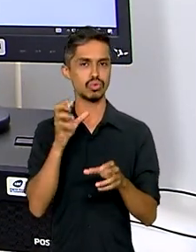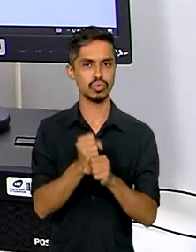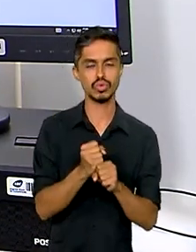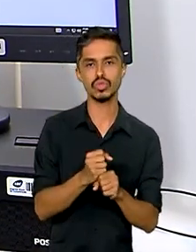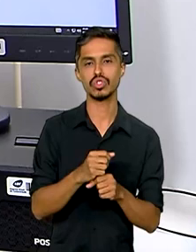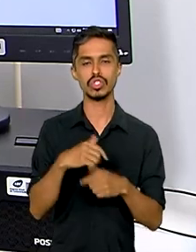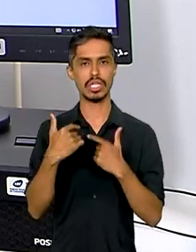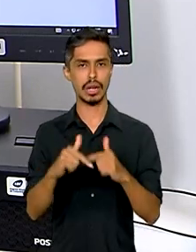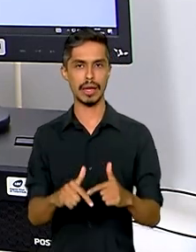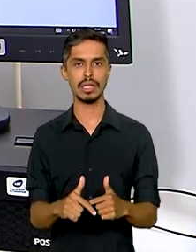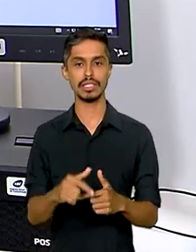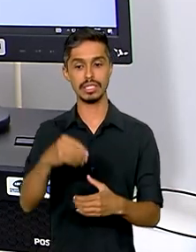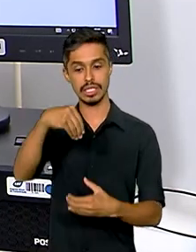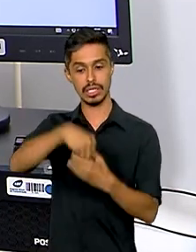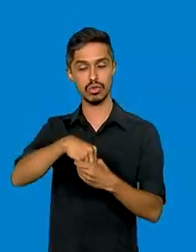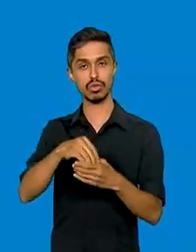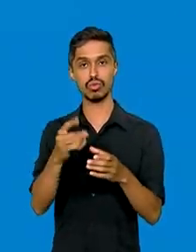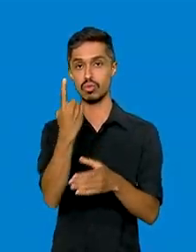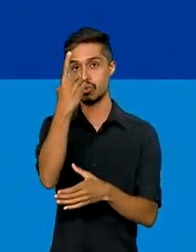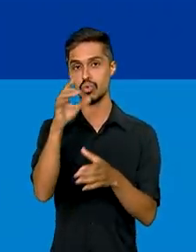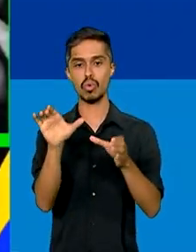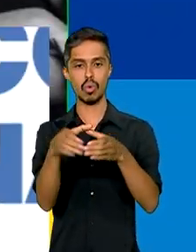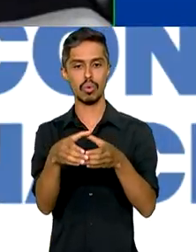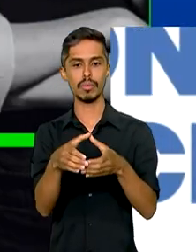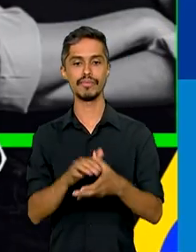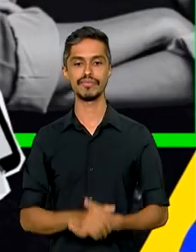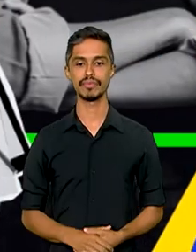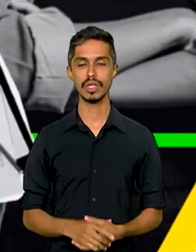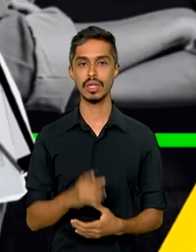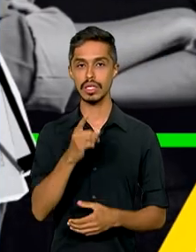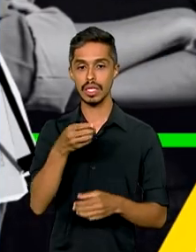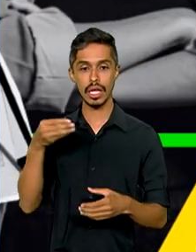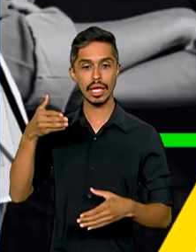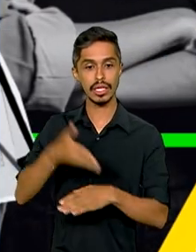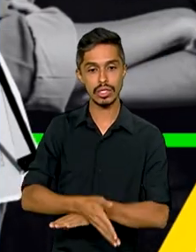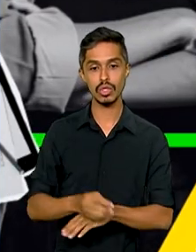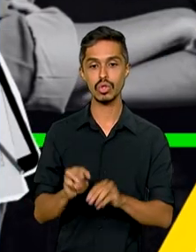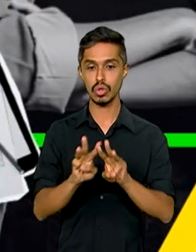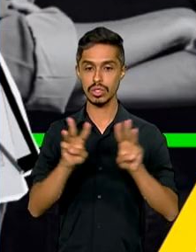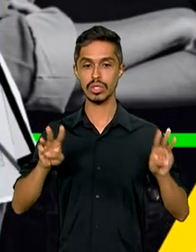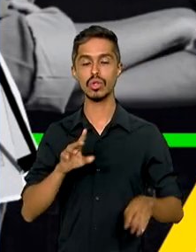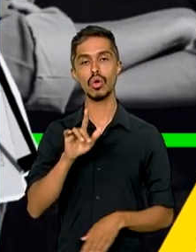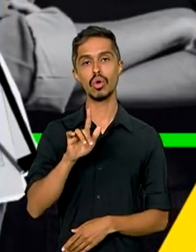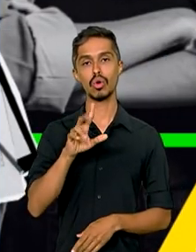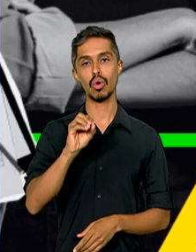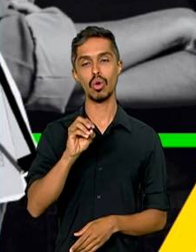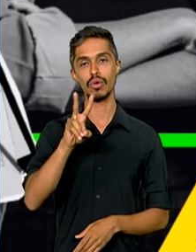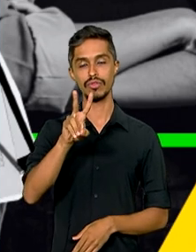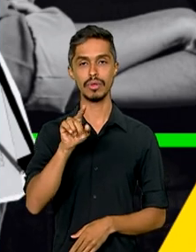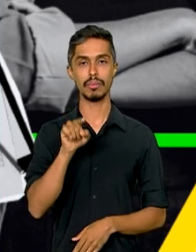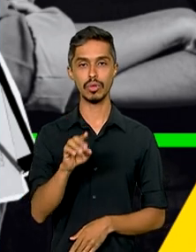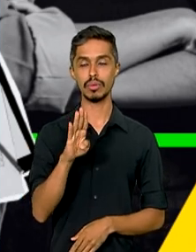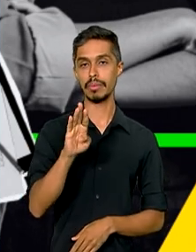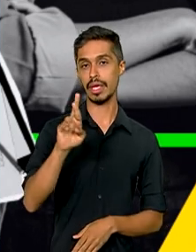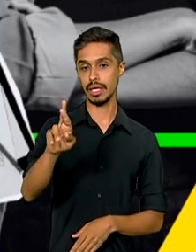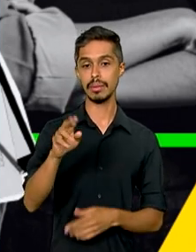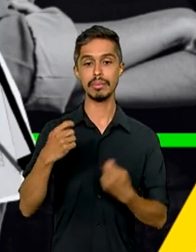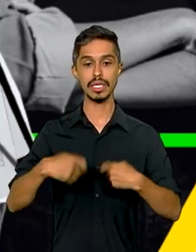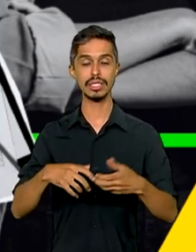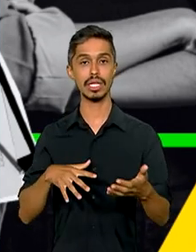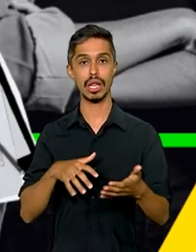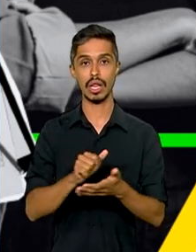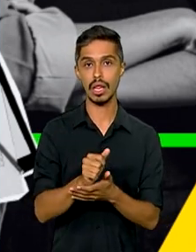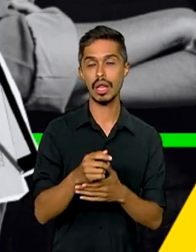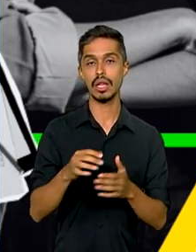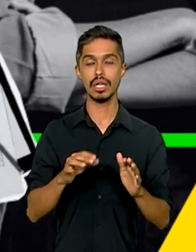agrupado dentro de um mesmo bloco. Após acessar a página do gov.br, é necessário fazer o login e